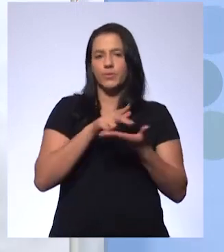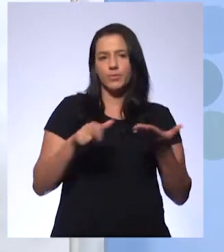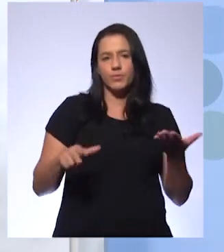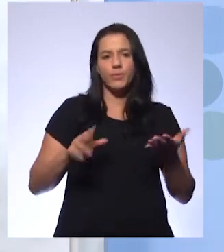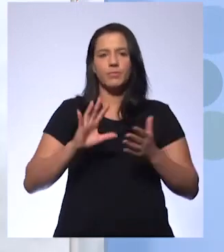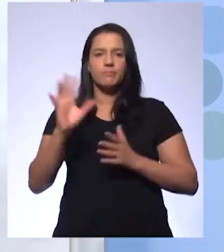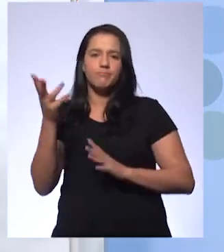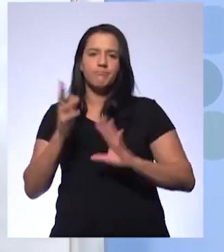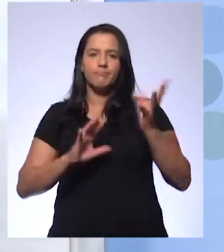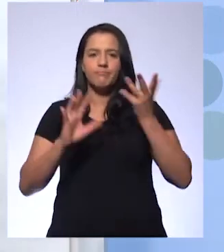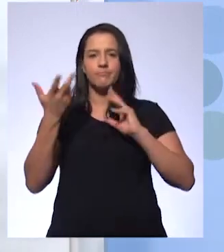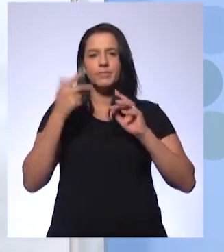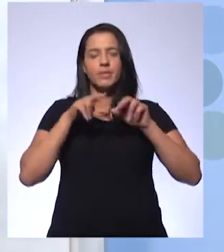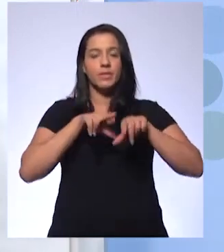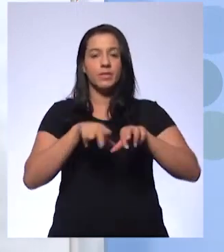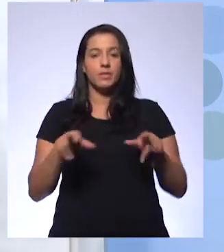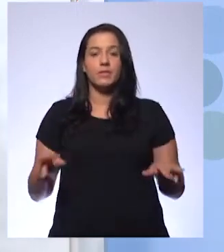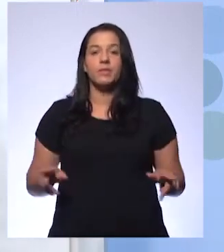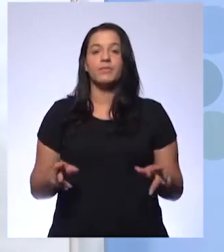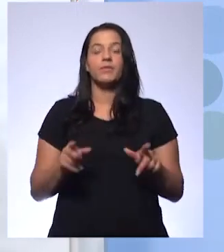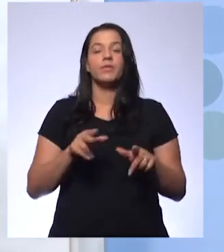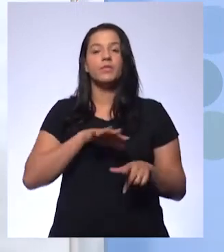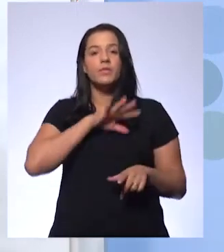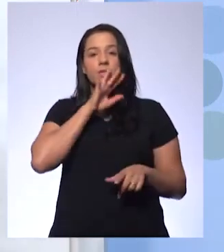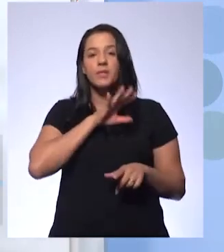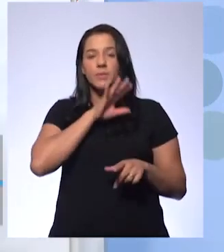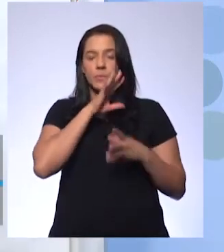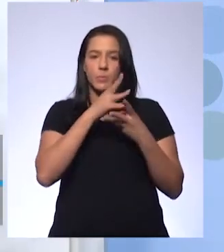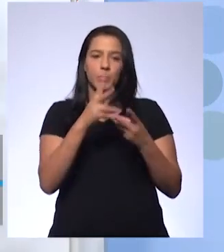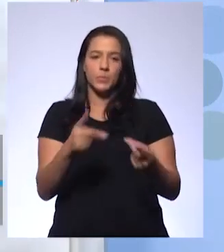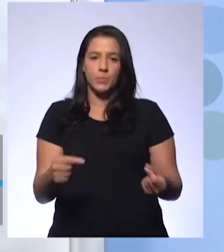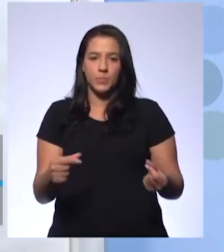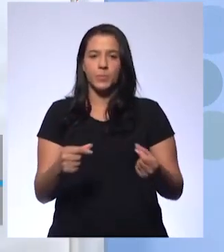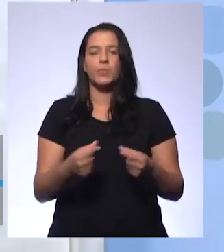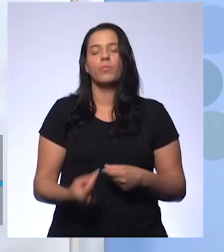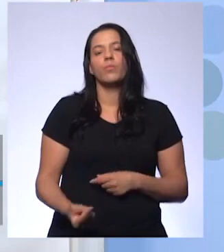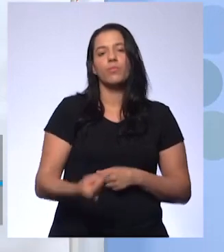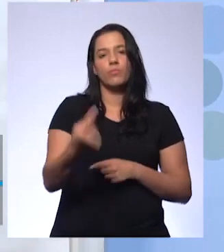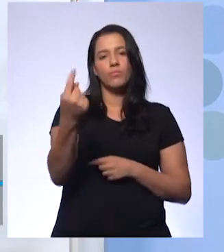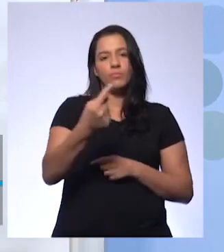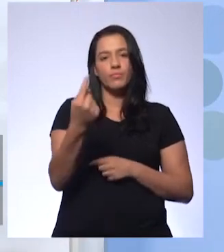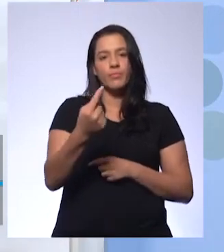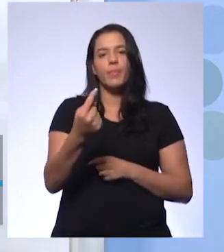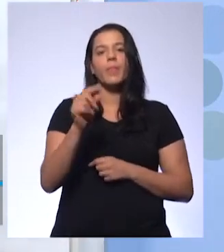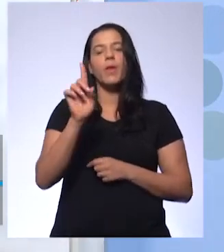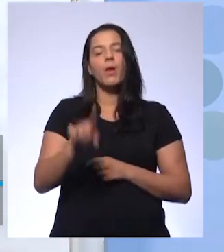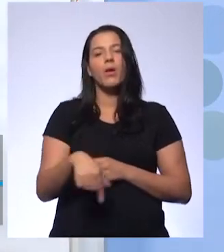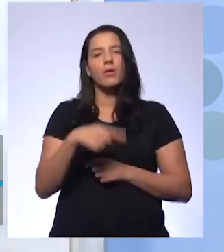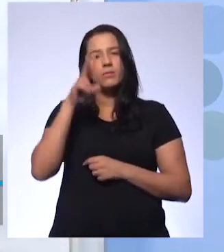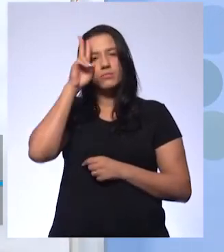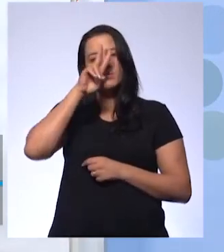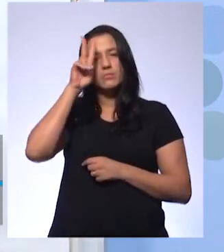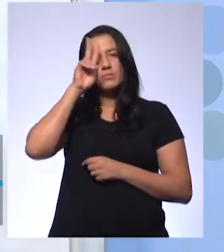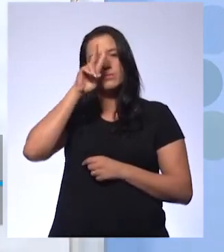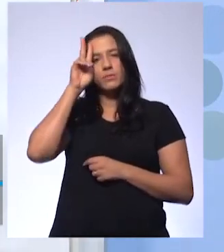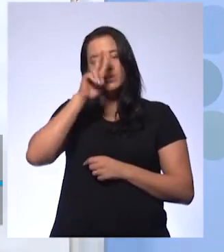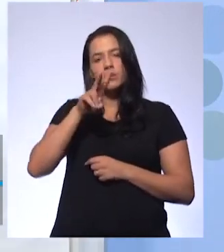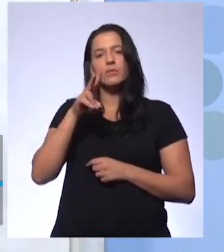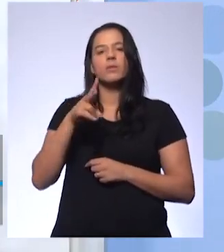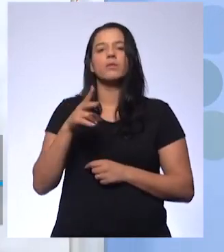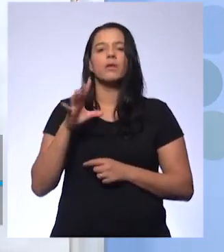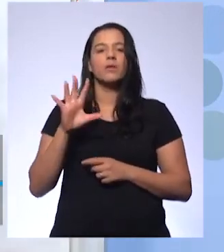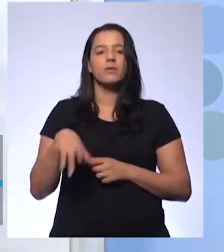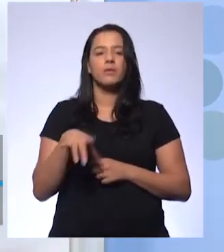surgido aí diferentes extinções em massa. Uma foi aquela história lá da deriva